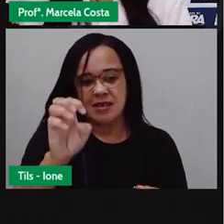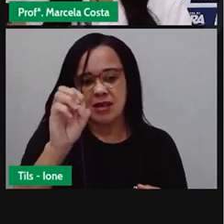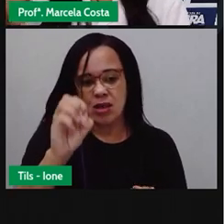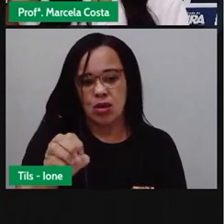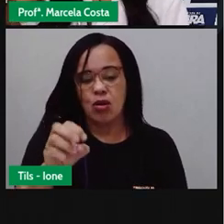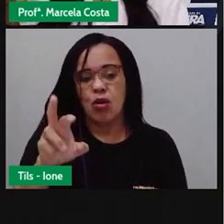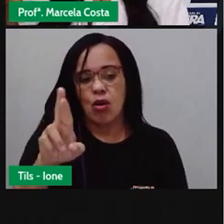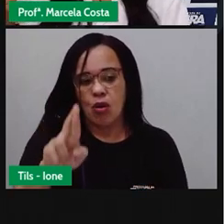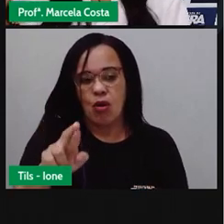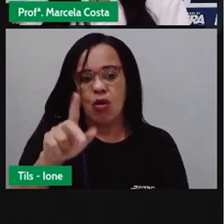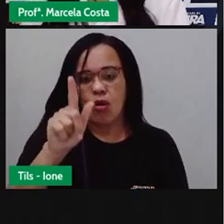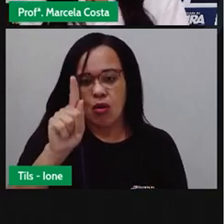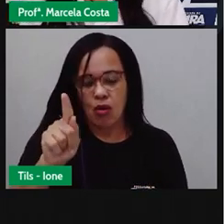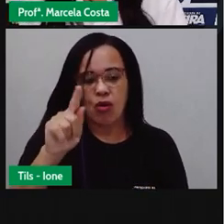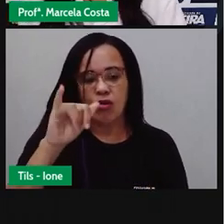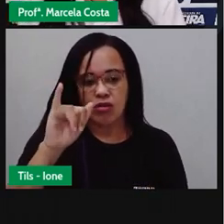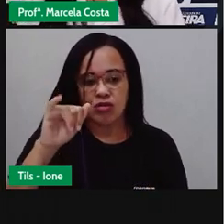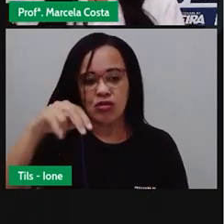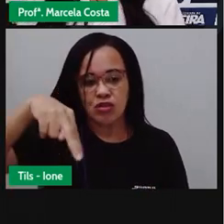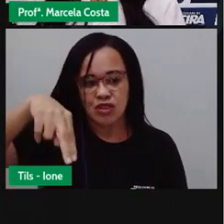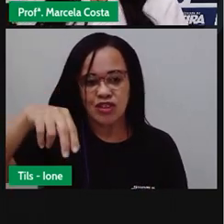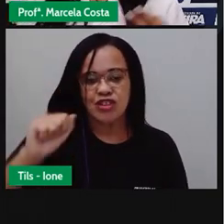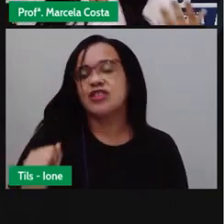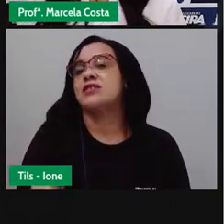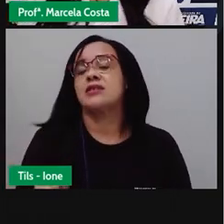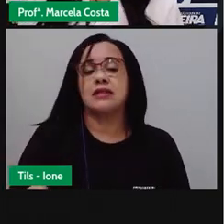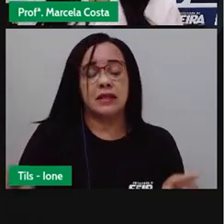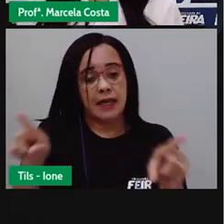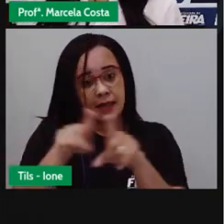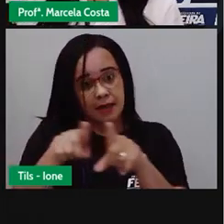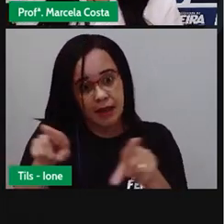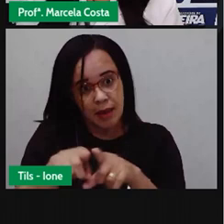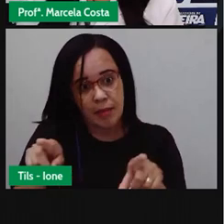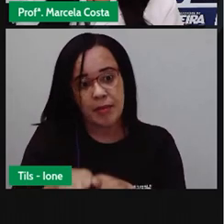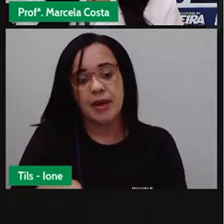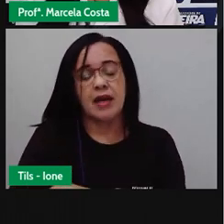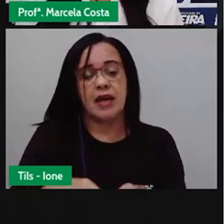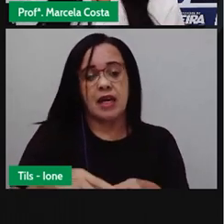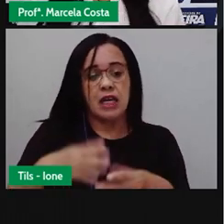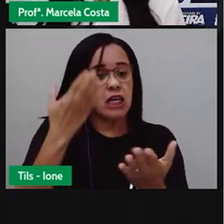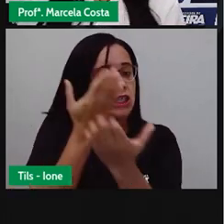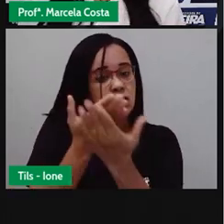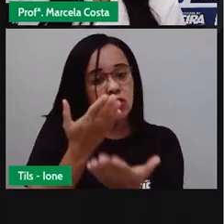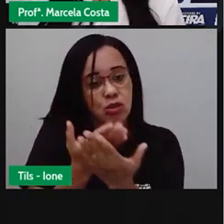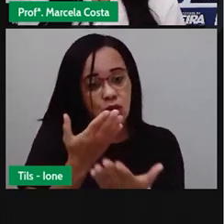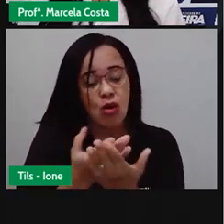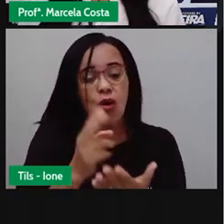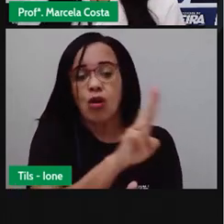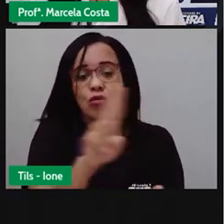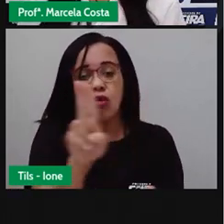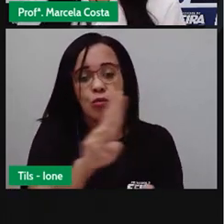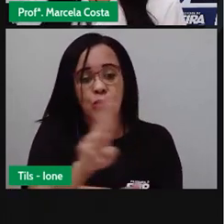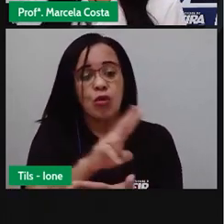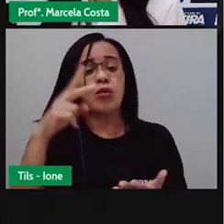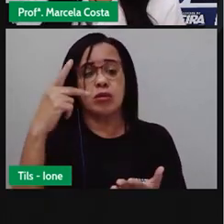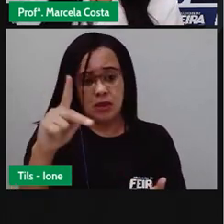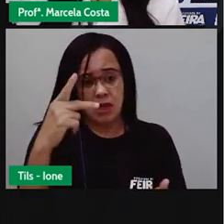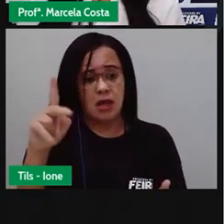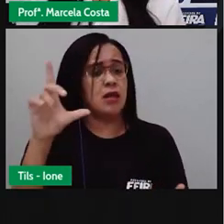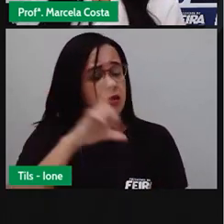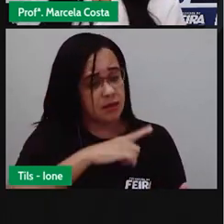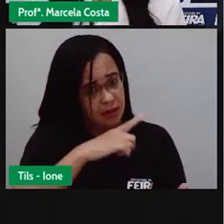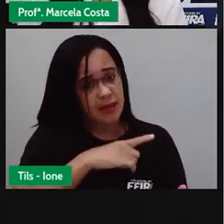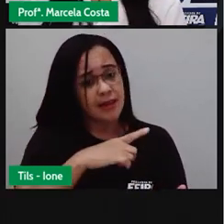deu o nome para viaduto, para alguns colégios aqui da nossa cidade também.